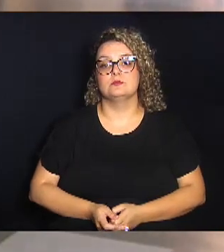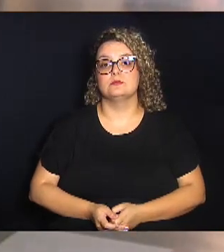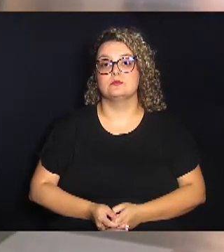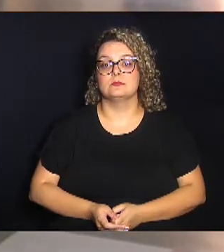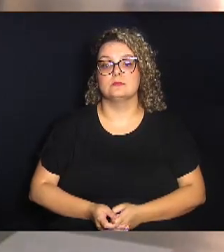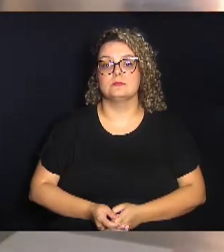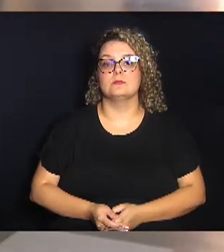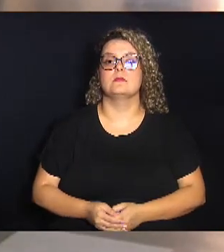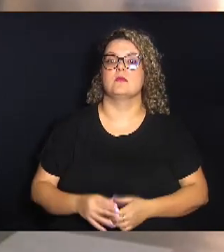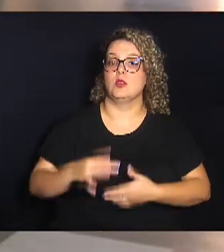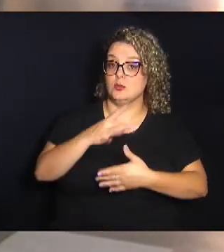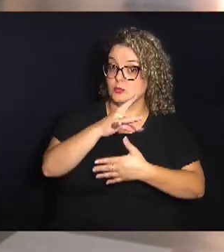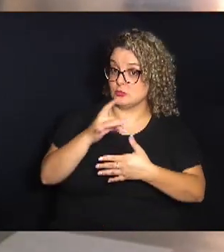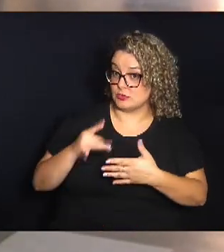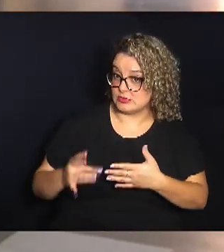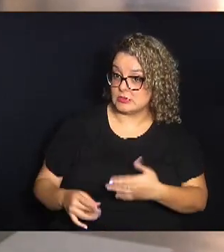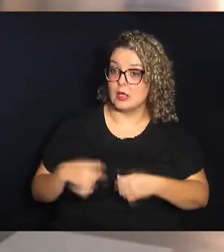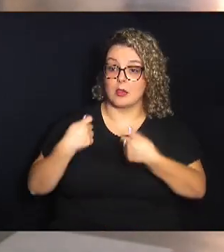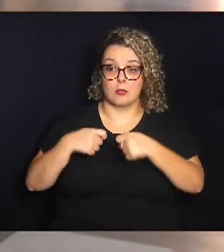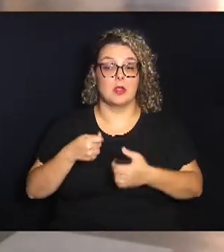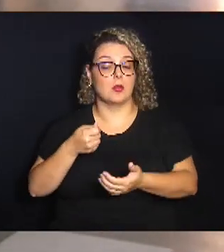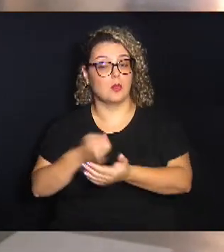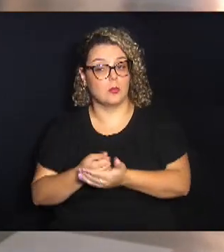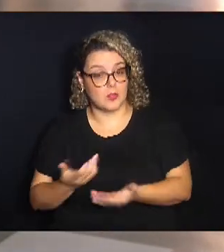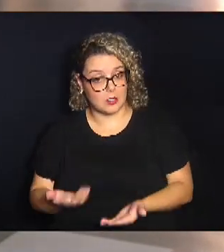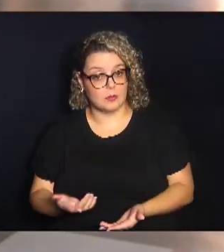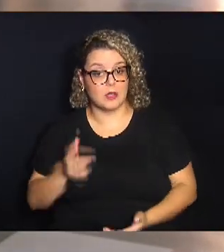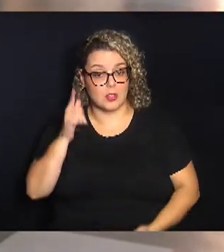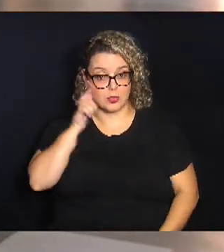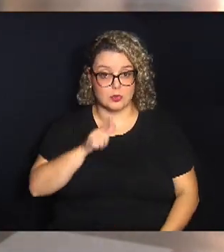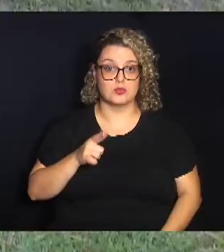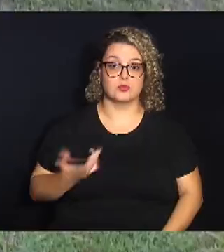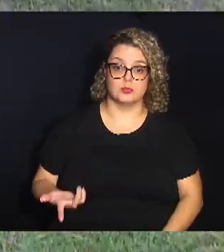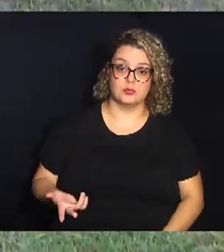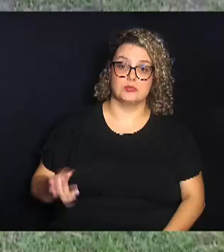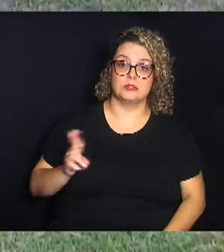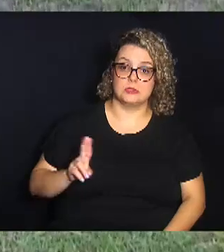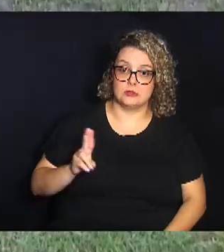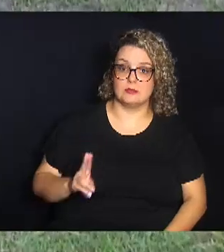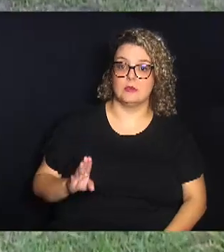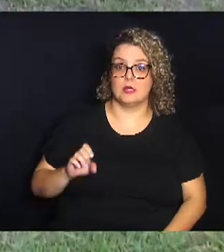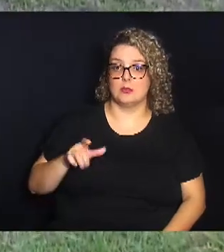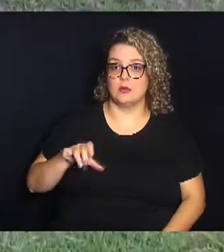todos os requisitos que ele precisa cumprir para poder aplicar para essa bolsa.